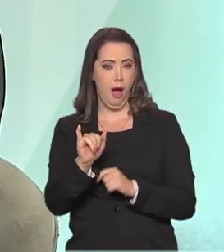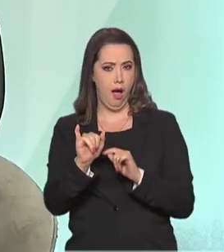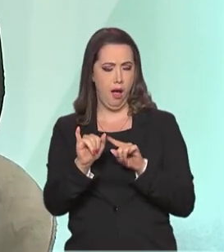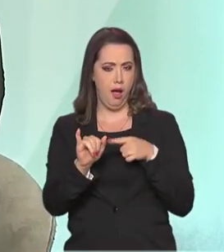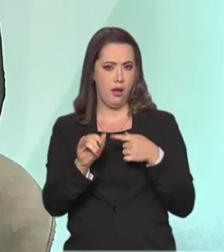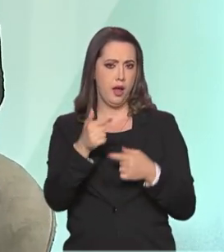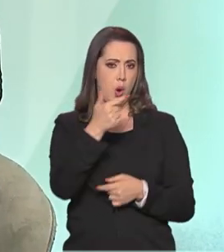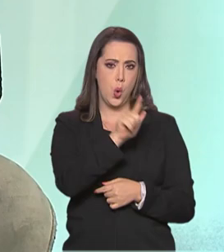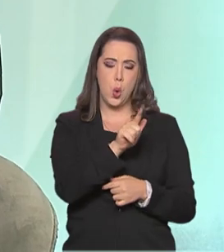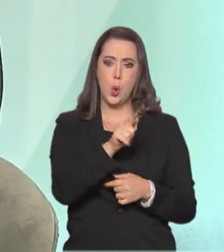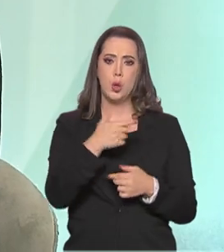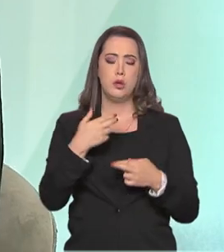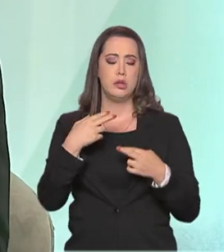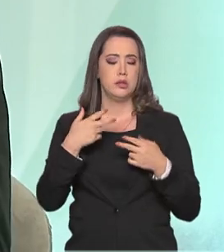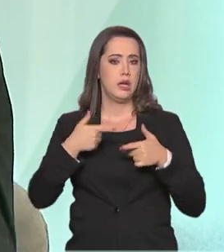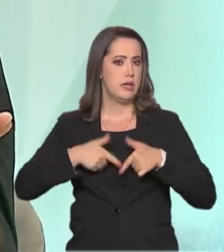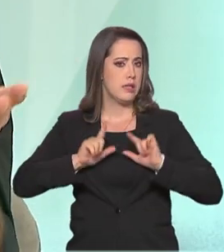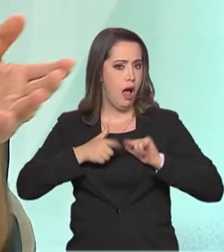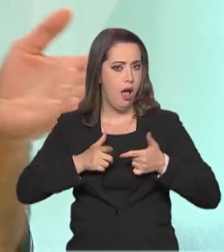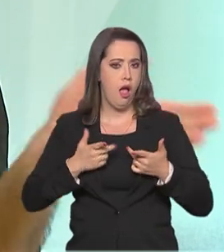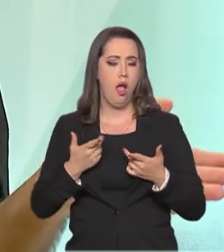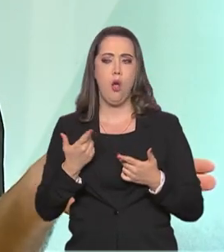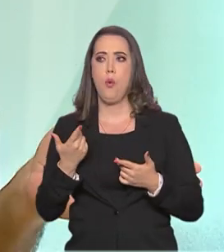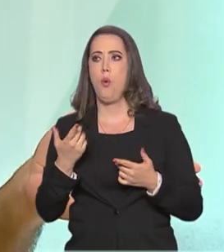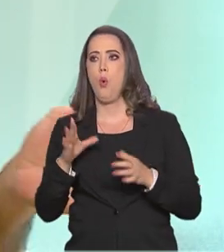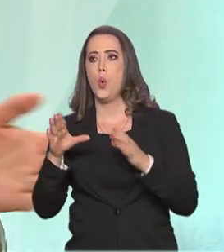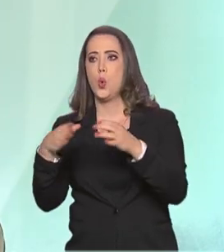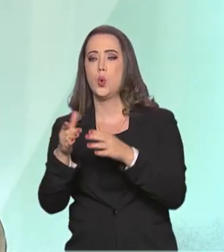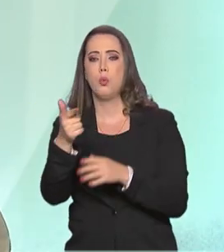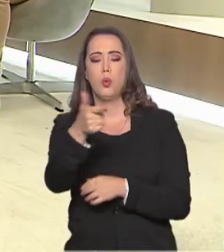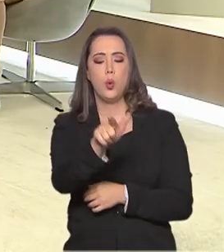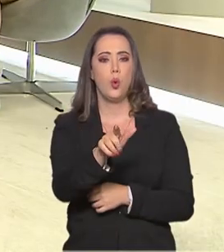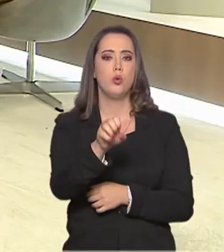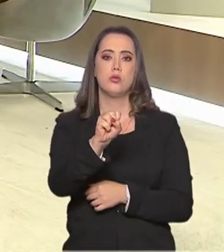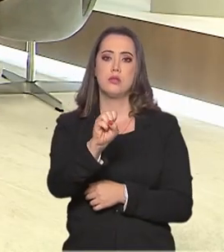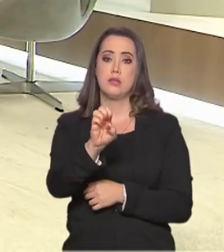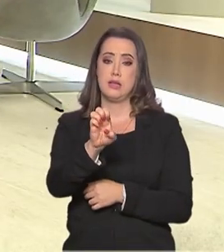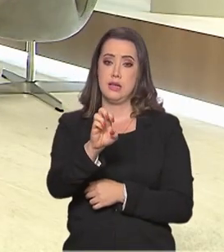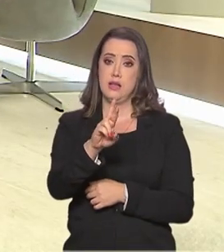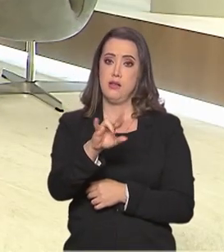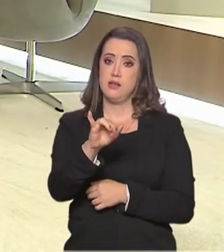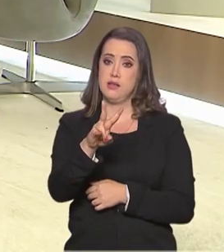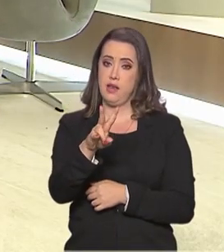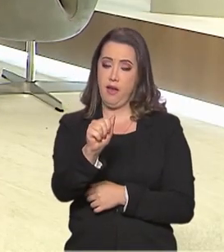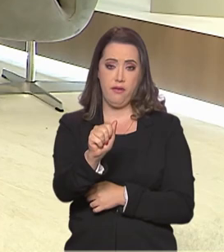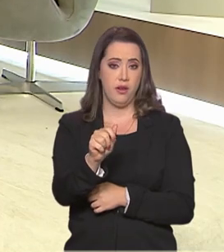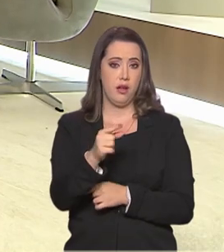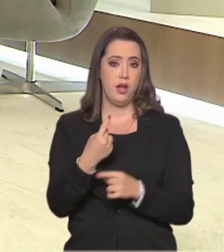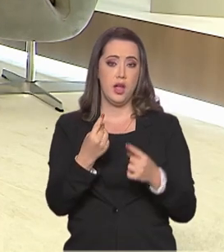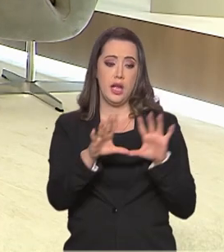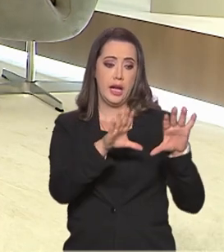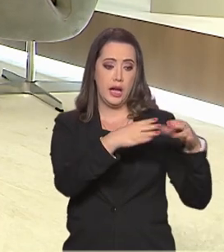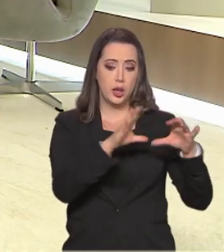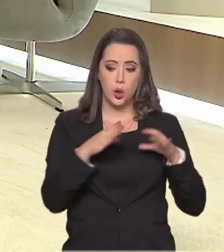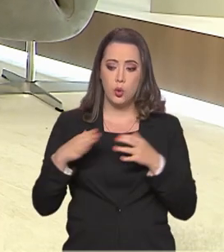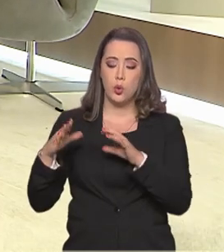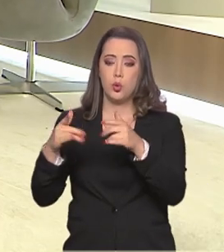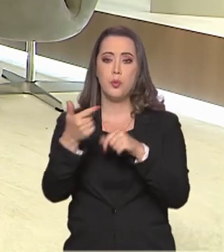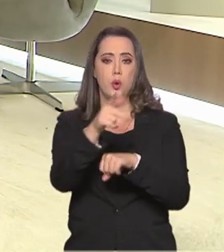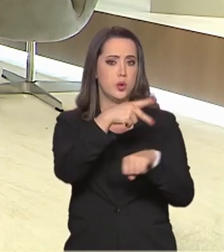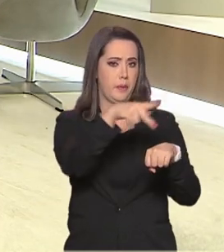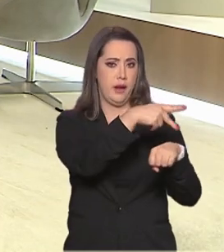por exemplo, está na Eslovênia, o handball hoje treina na Sérvia, tem um ou outro